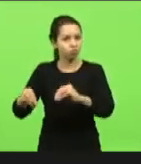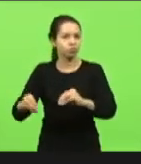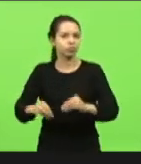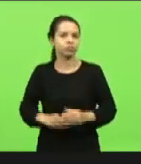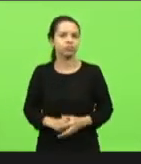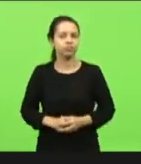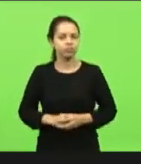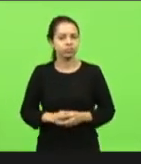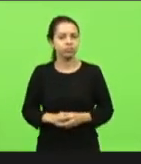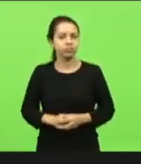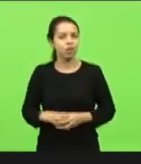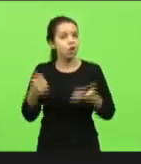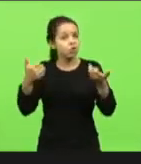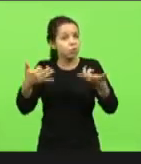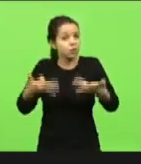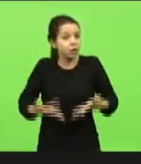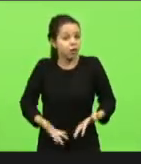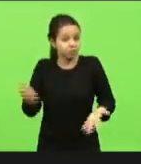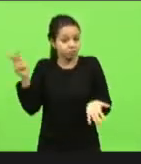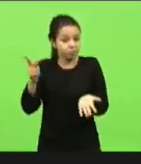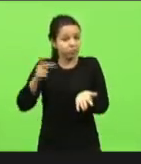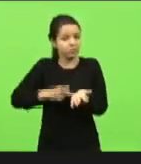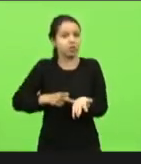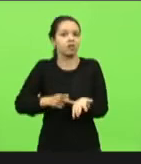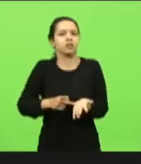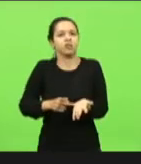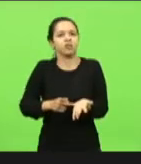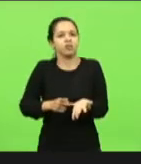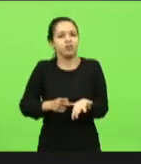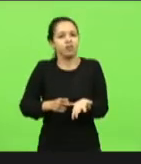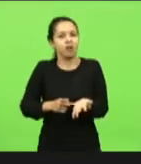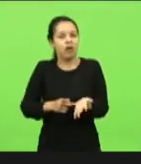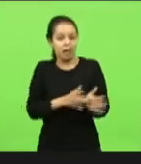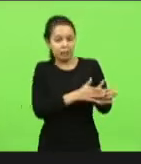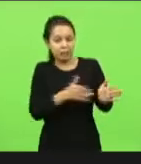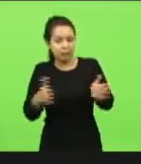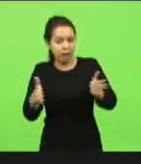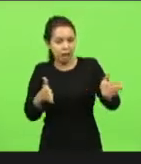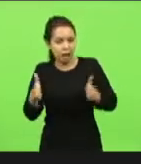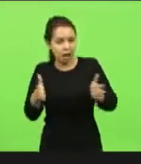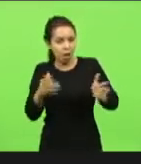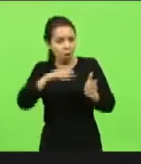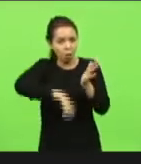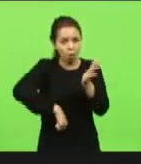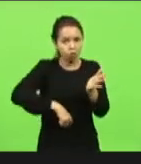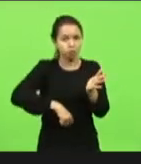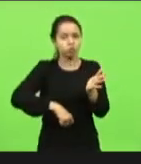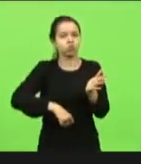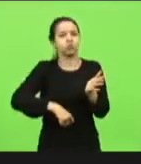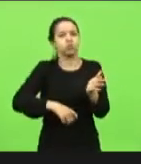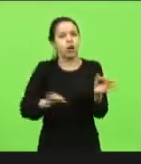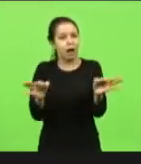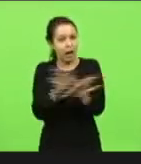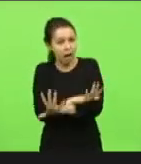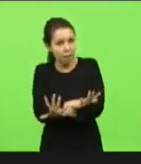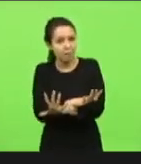ao explicar o óbvio deputado Kennedy vai acabar a data de um concurso se precisa prescrever a data do chamamento de um concurso se prescrever a data